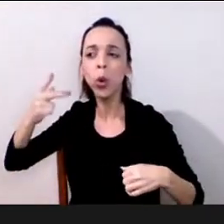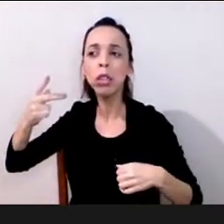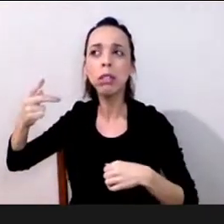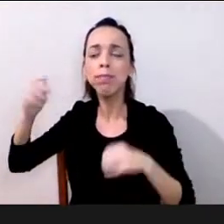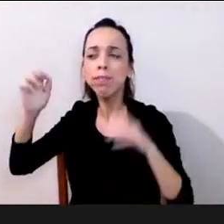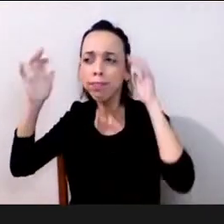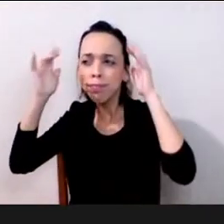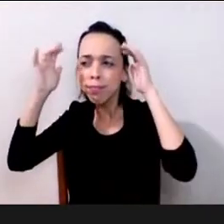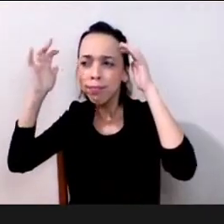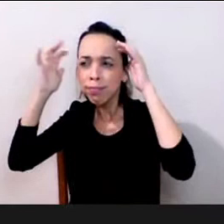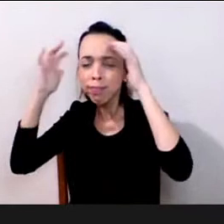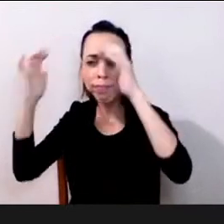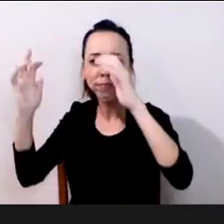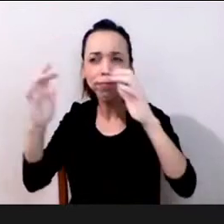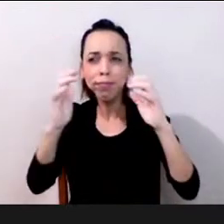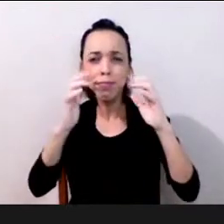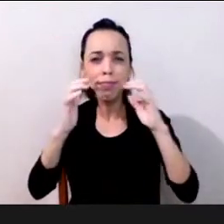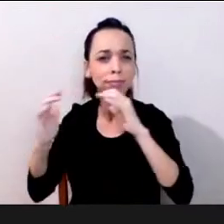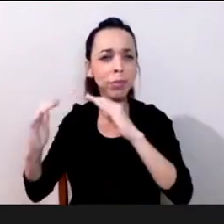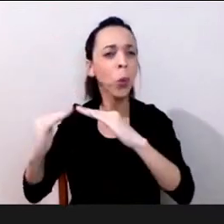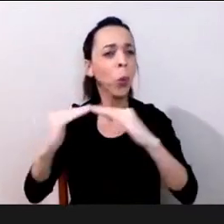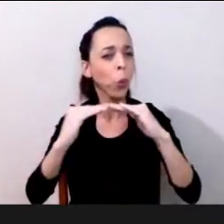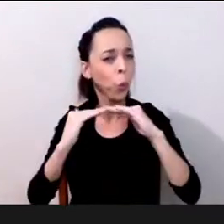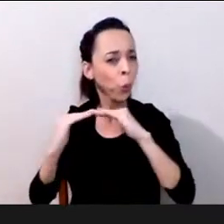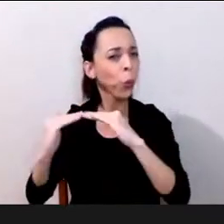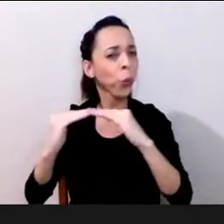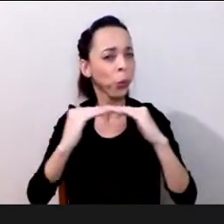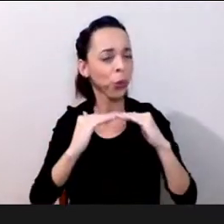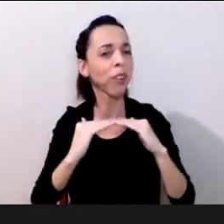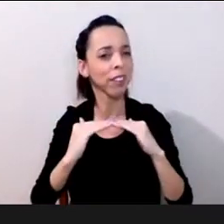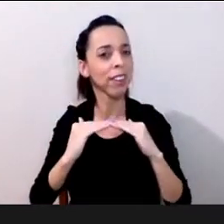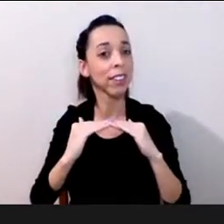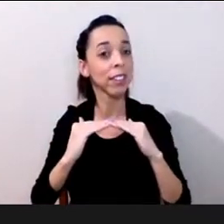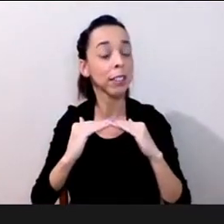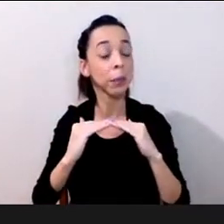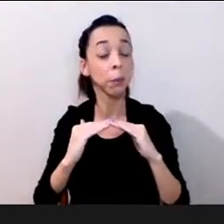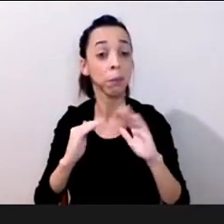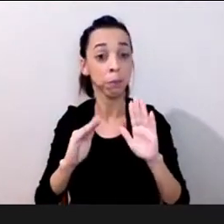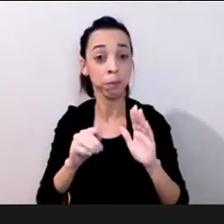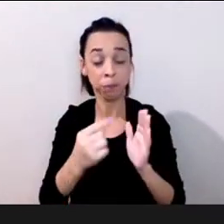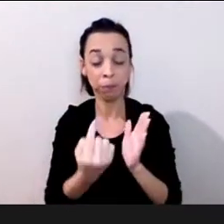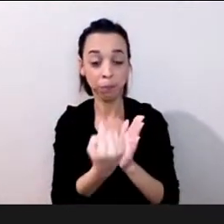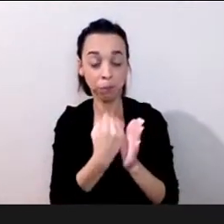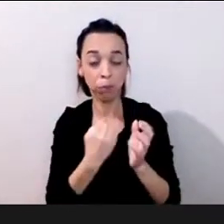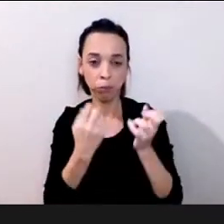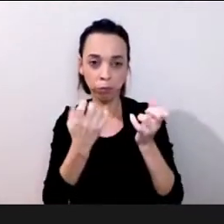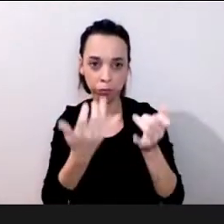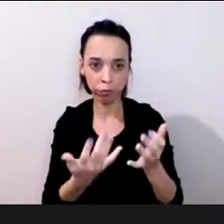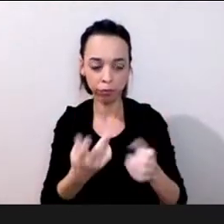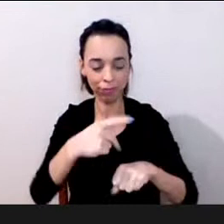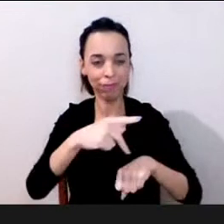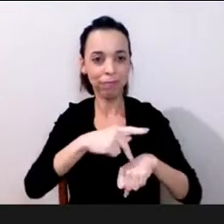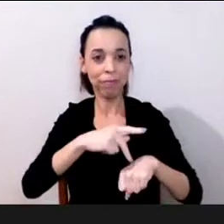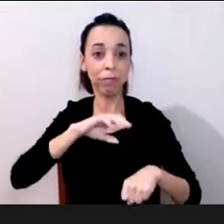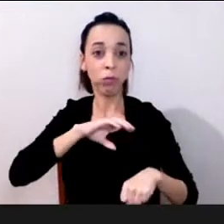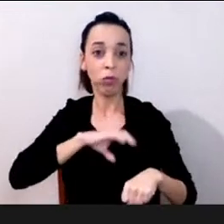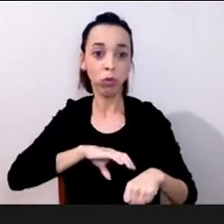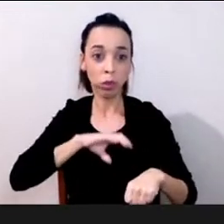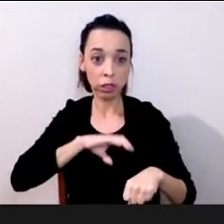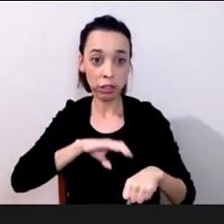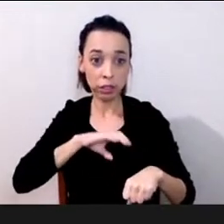sua sobre a sua questão Portugal tem sido referenciado como um dos países digamos